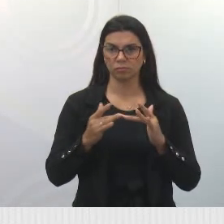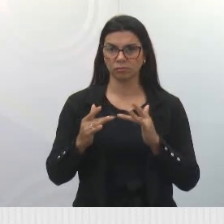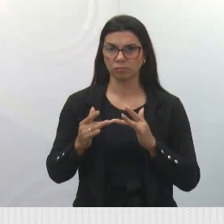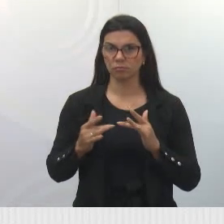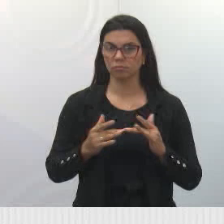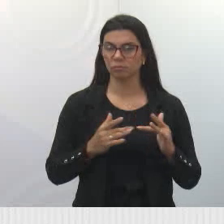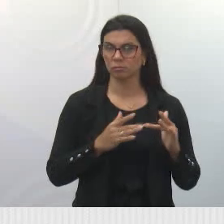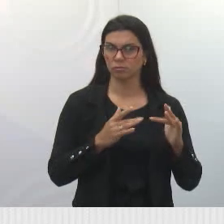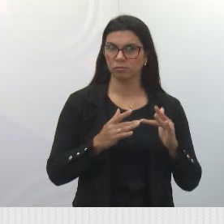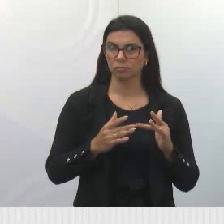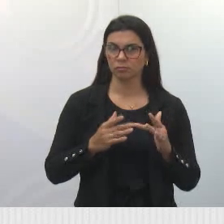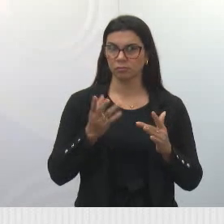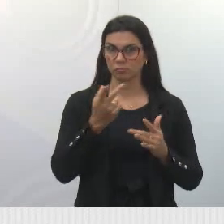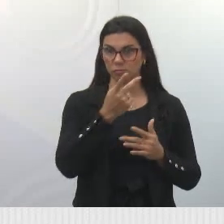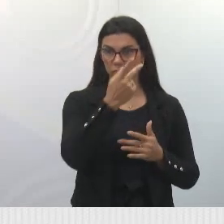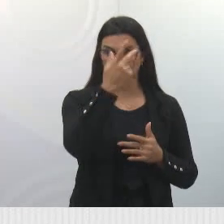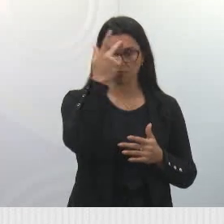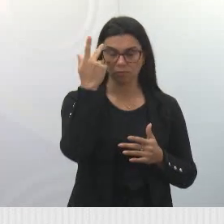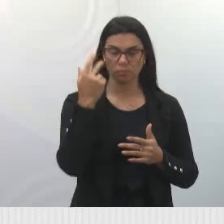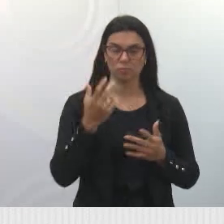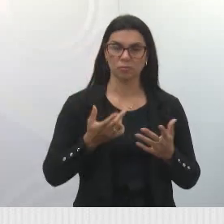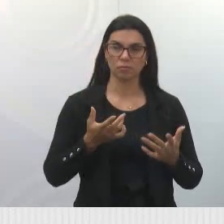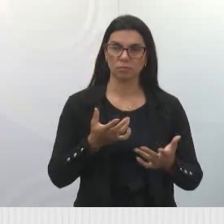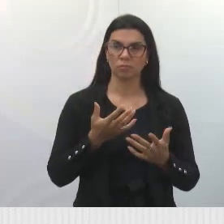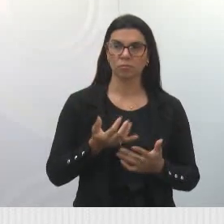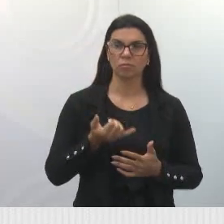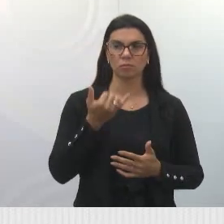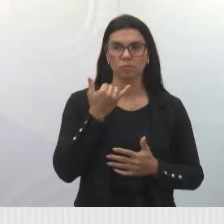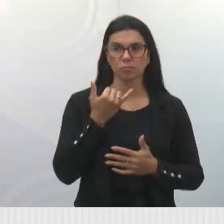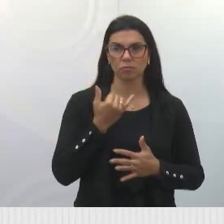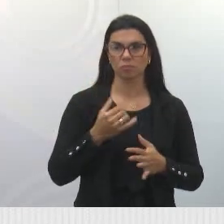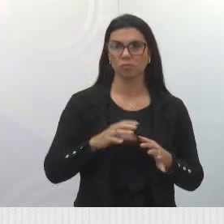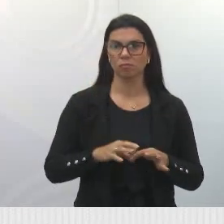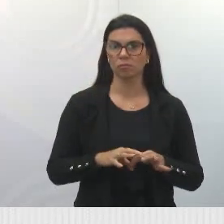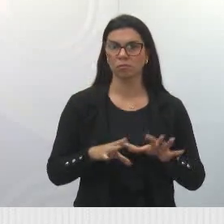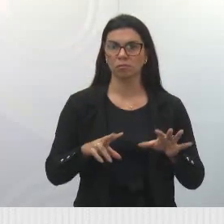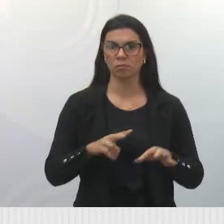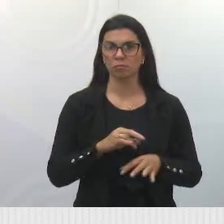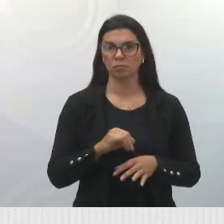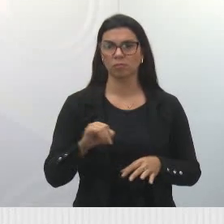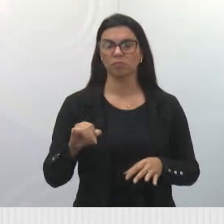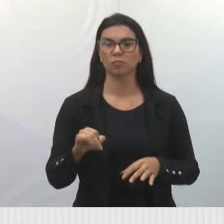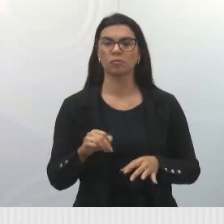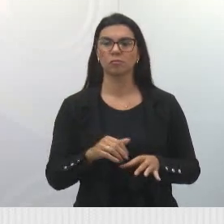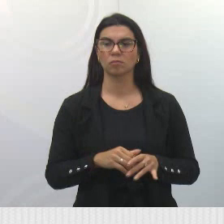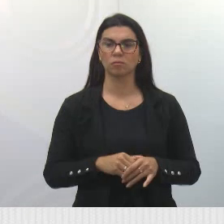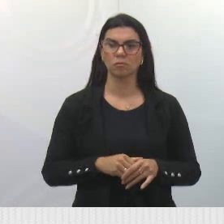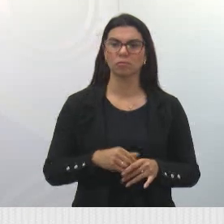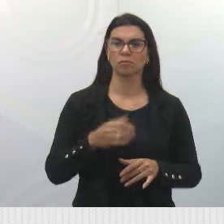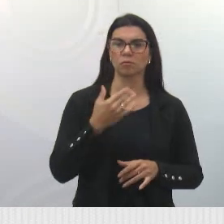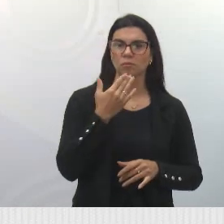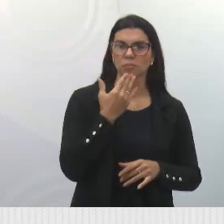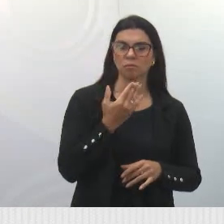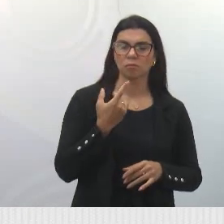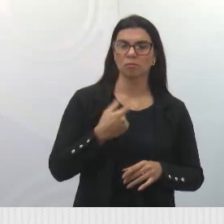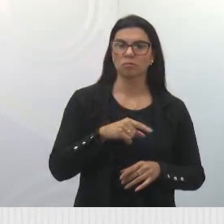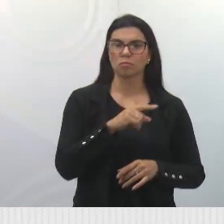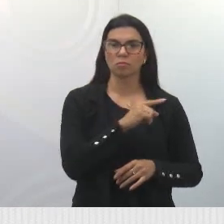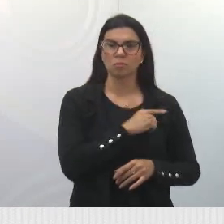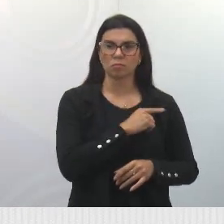contatos, então, as pessoas que queiram entrar em contato conosco, através desses contatos, poderão estar pedindo a nossa